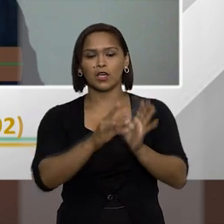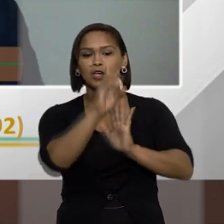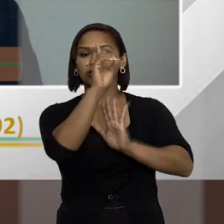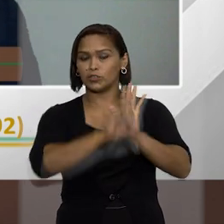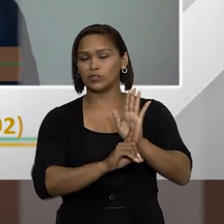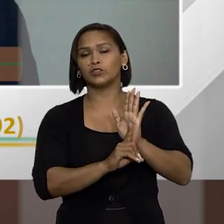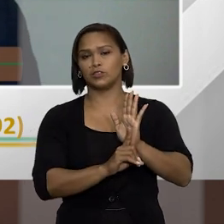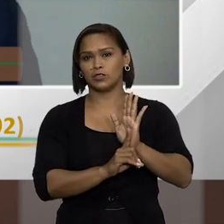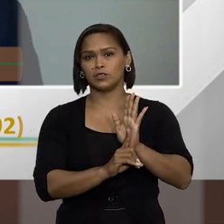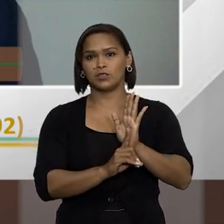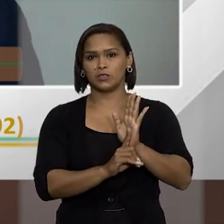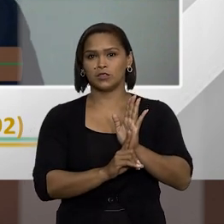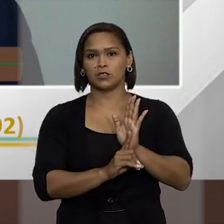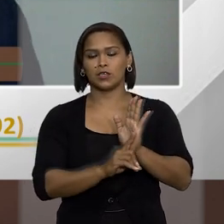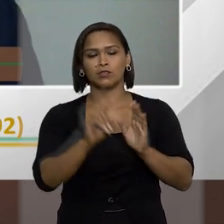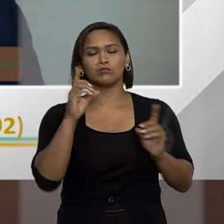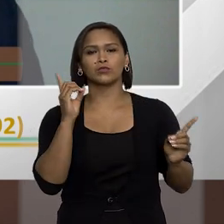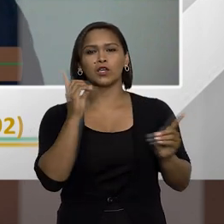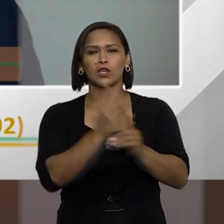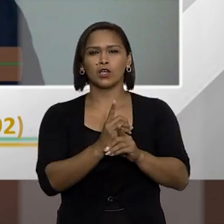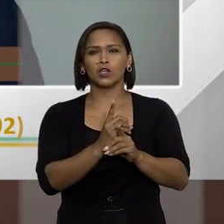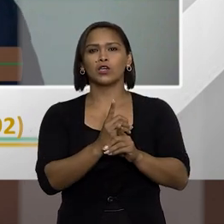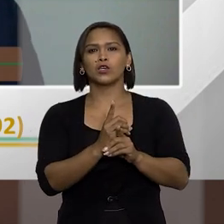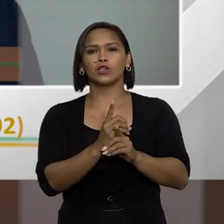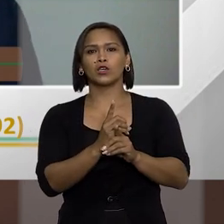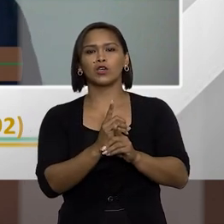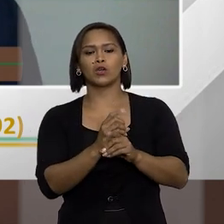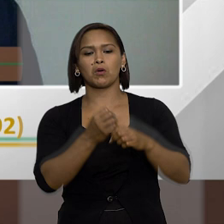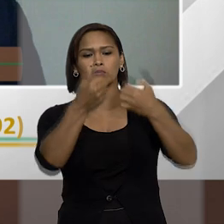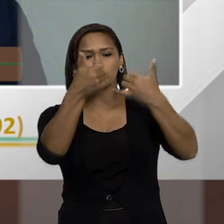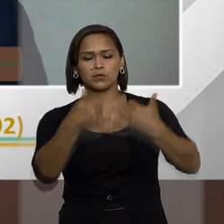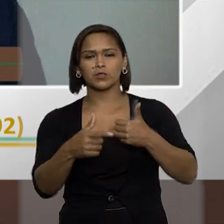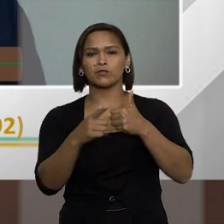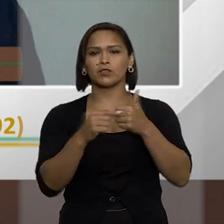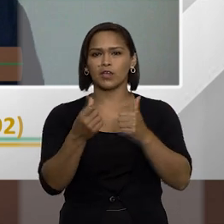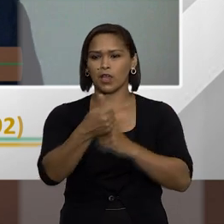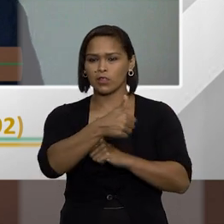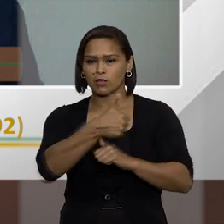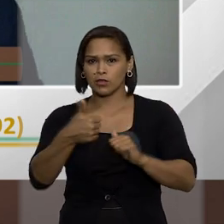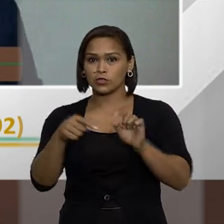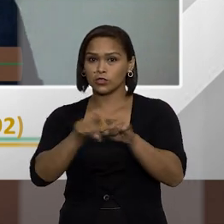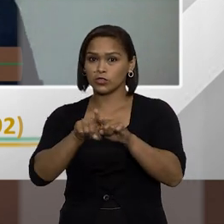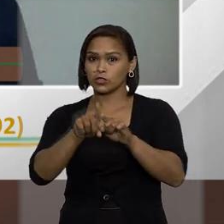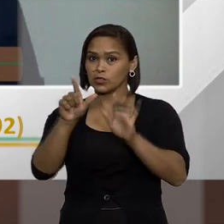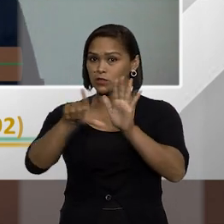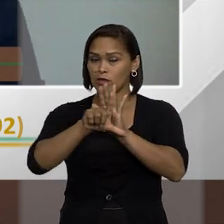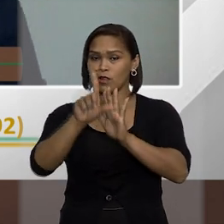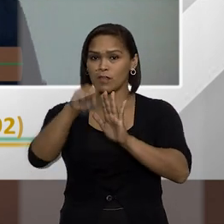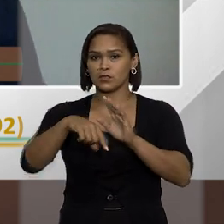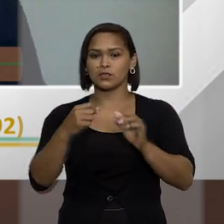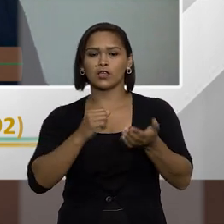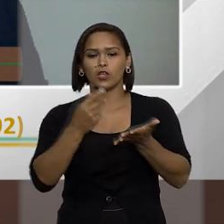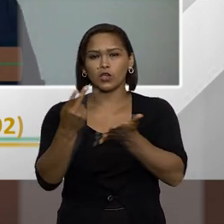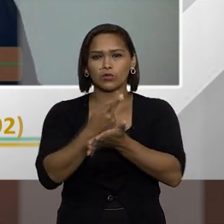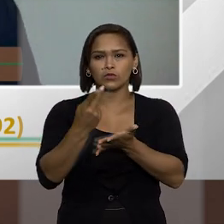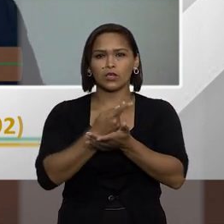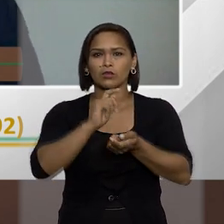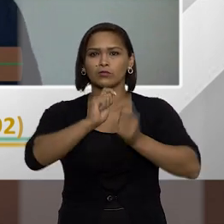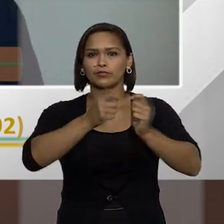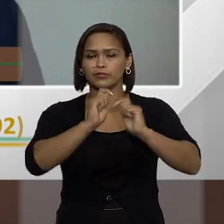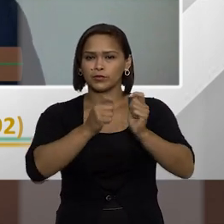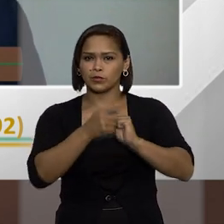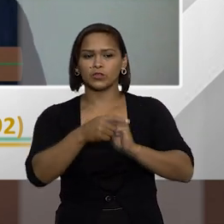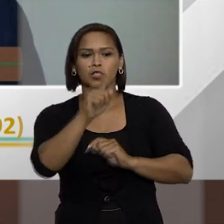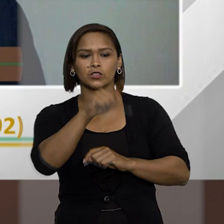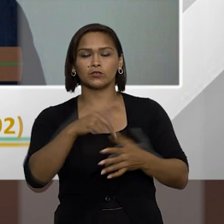de direito, melhor dizendo, que encontra-se positivado, tipificado no texto da lei, sendo que os atos de